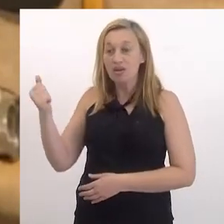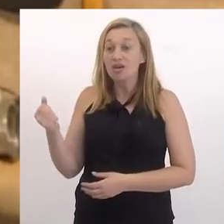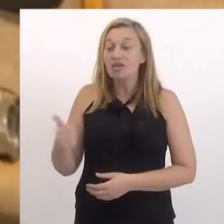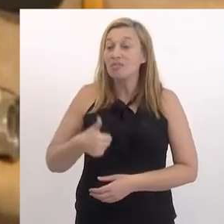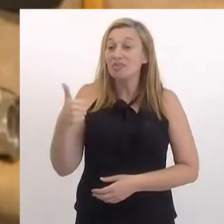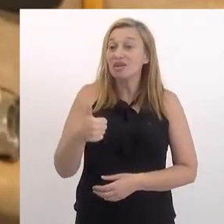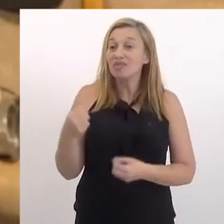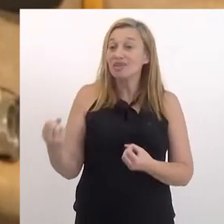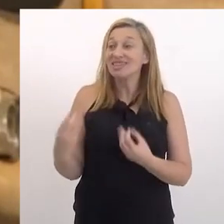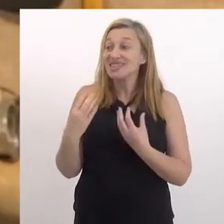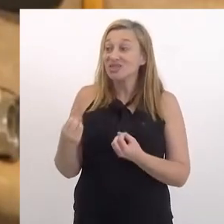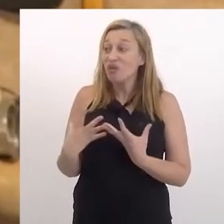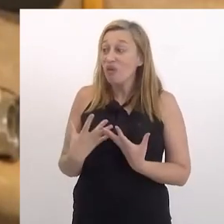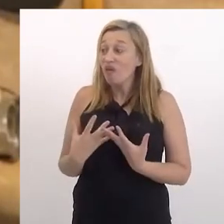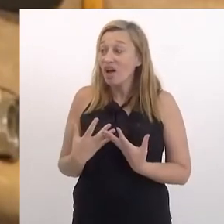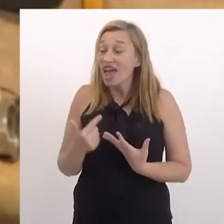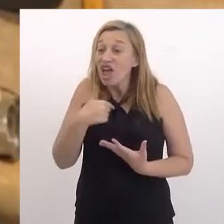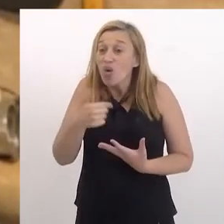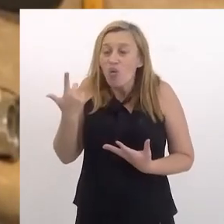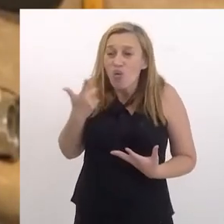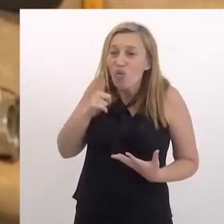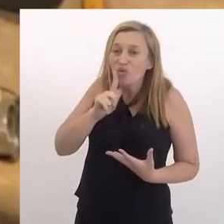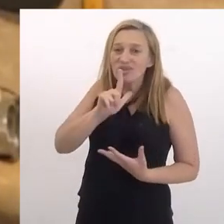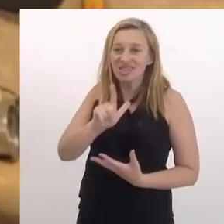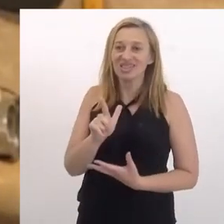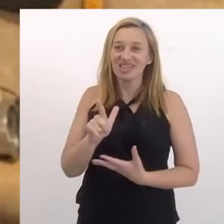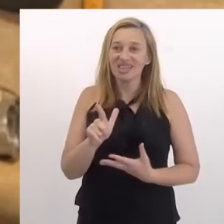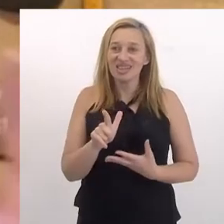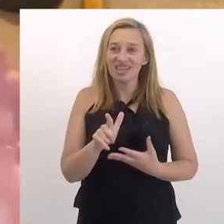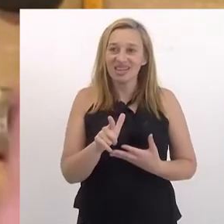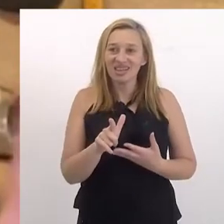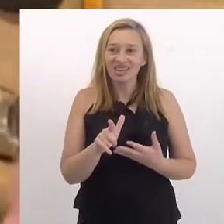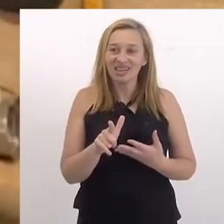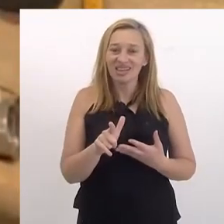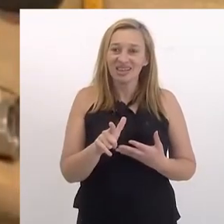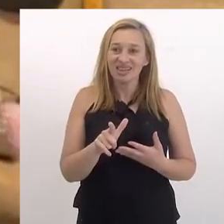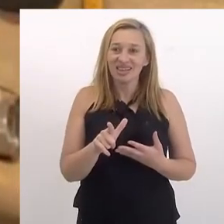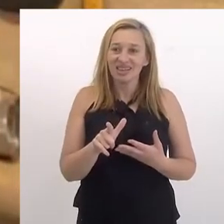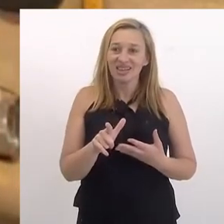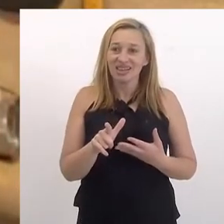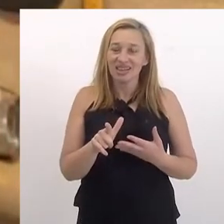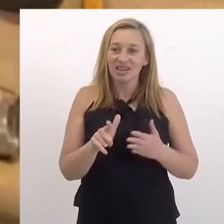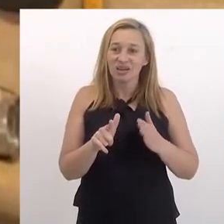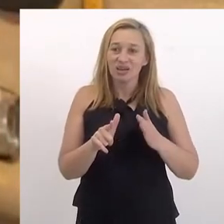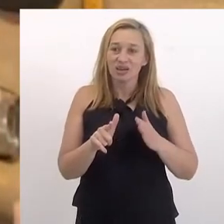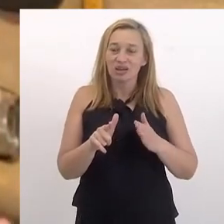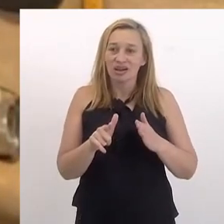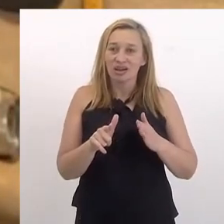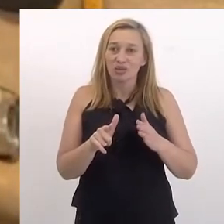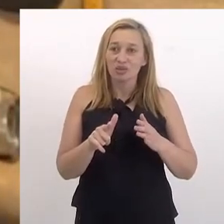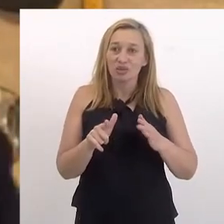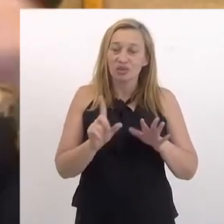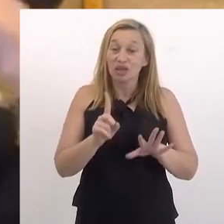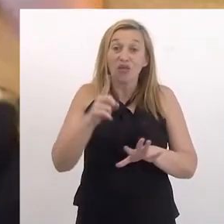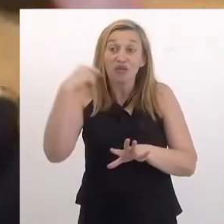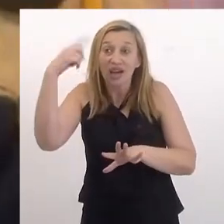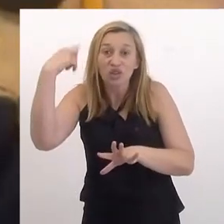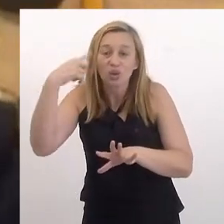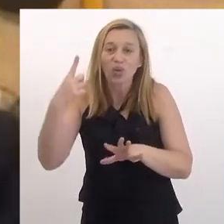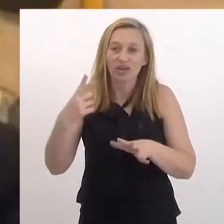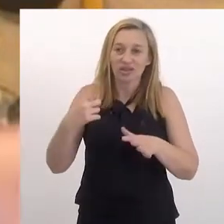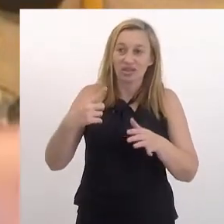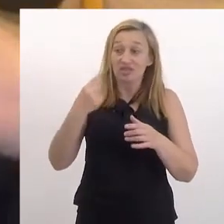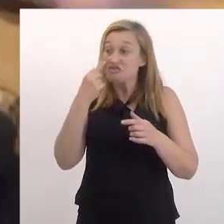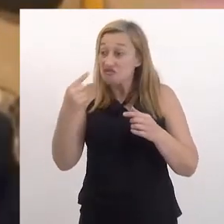sucesso. Primeiro me ensinou a eu conseguir lidar com aquele nível de sucesso. Não pirar,